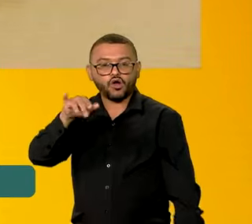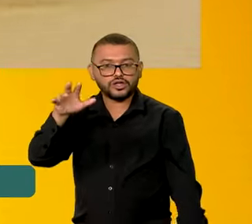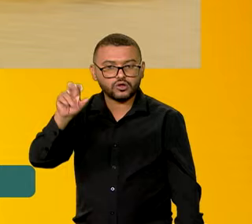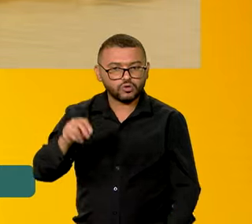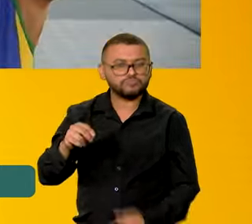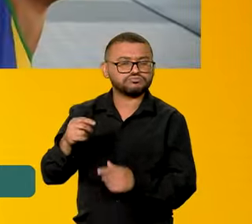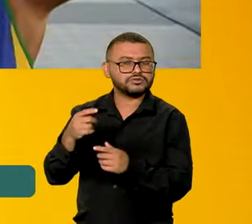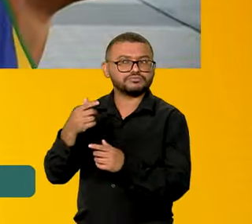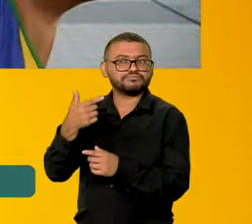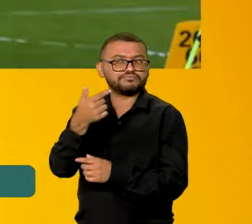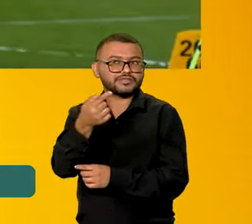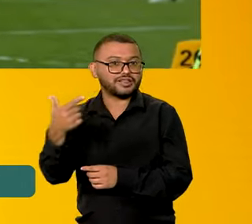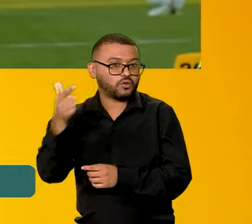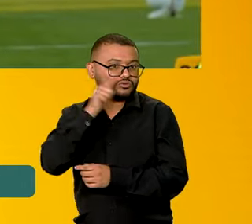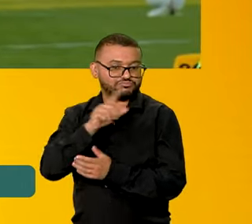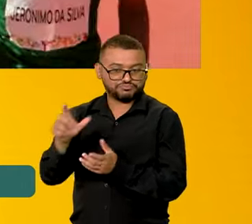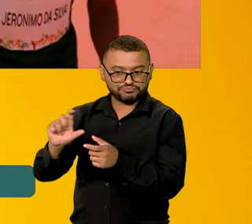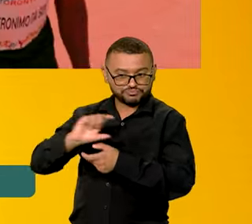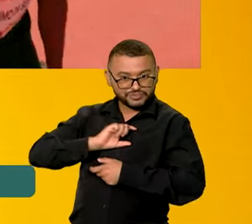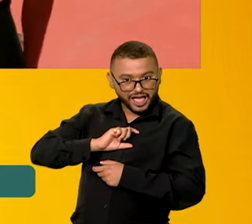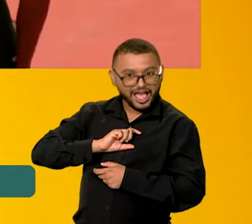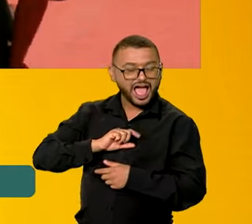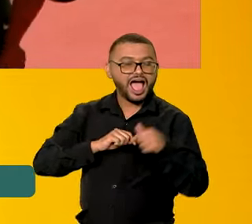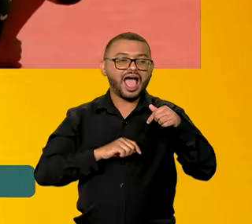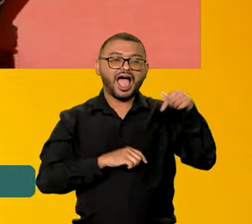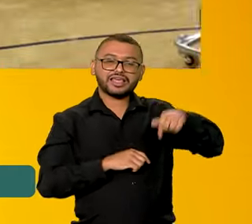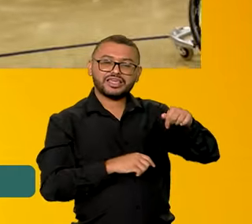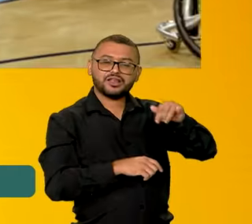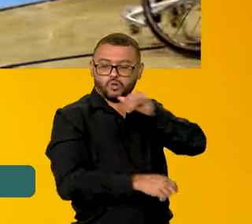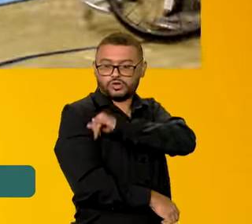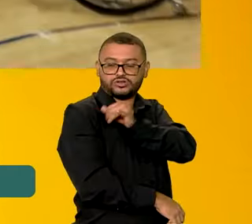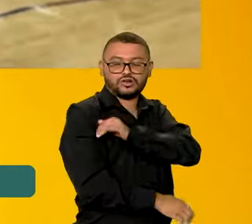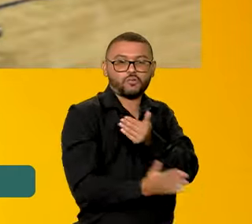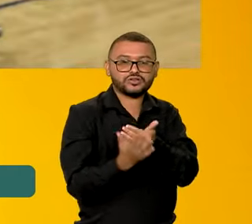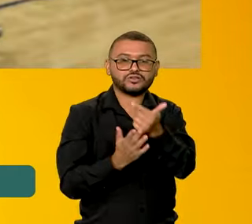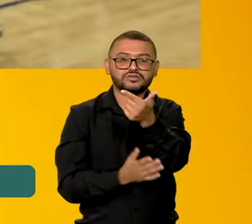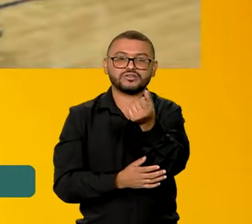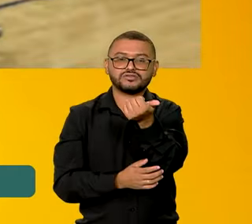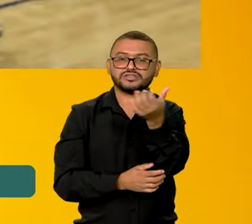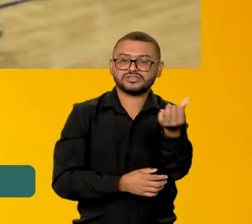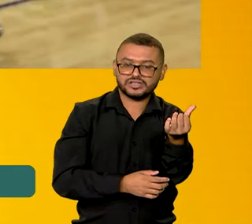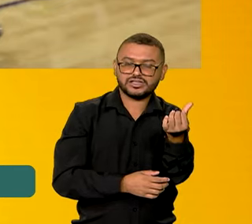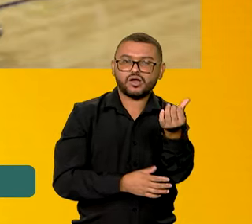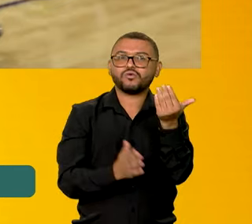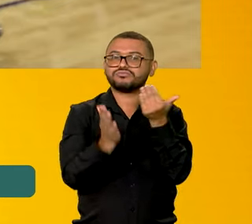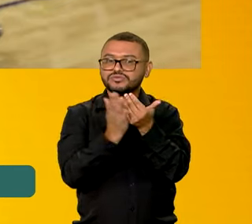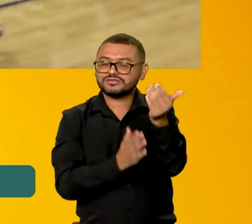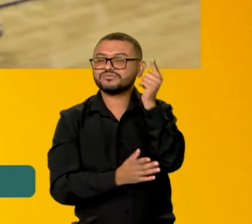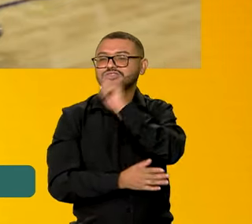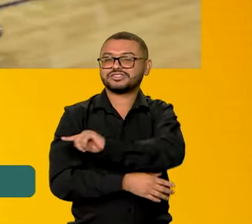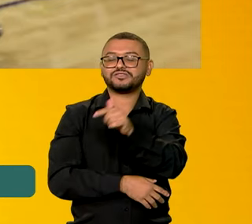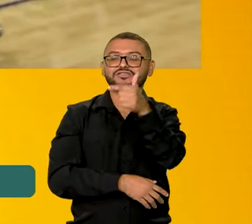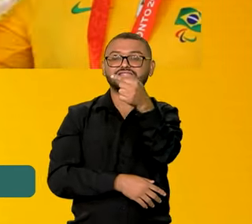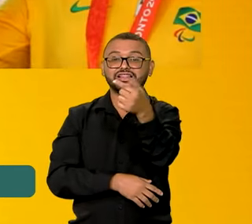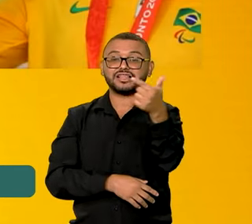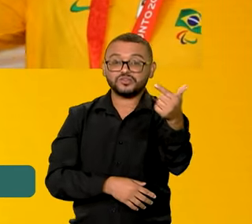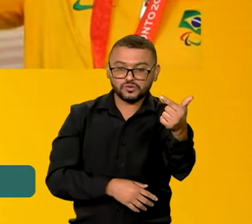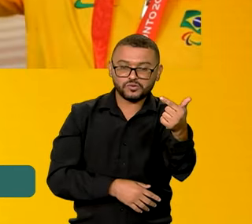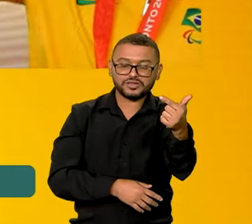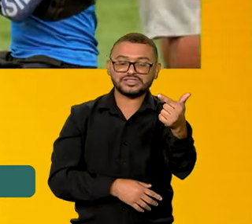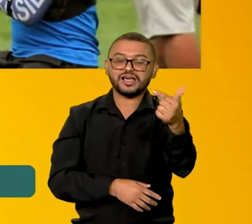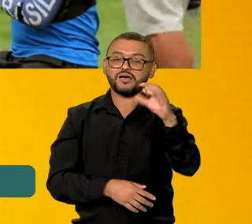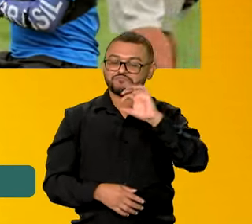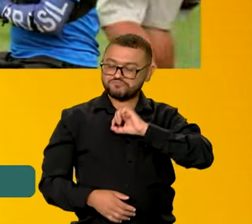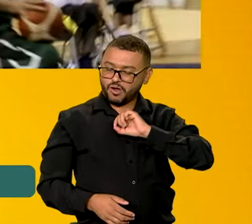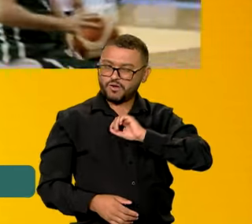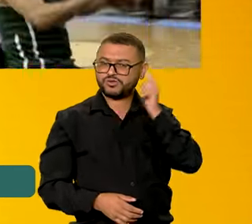72 medalhas. Antes disso, aqui no Rio de Janeiro, em 2016, já havia conquistado também 72 medalhas. Mas a expectativa é que mais